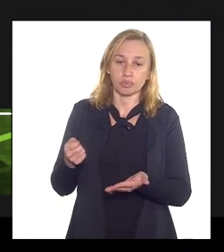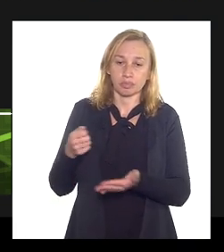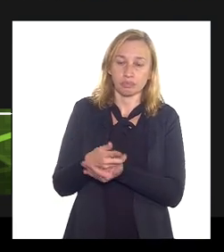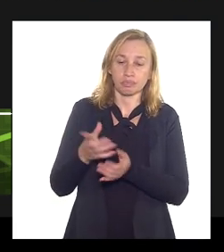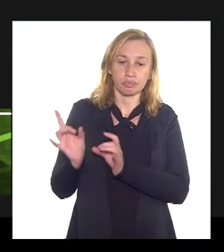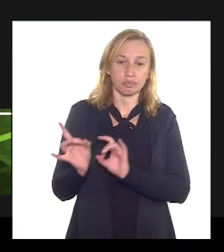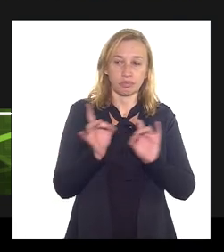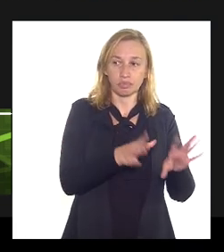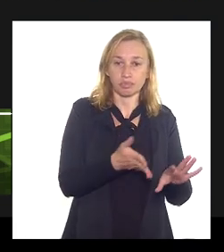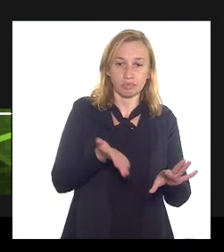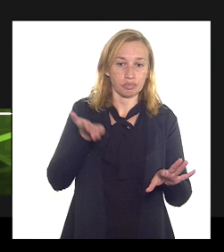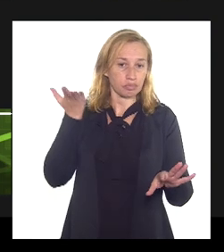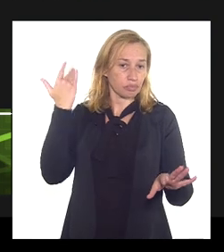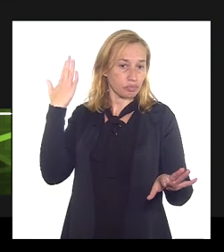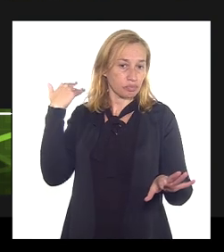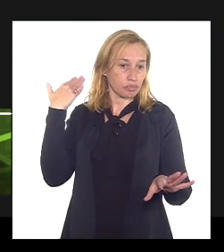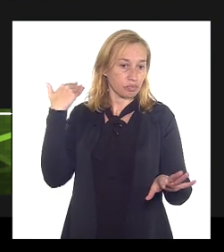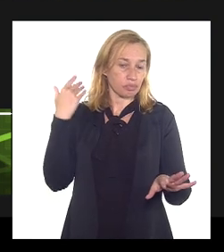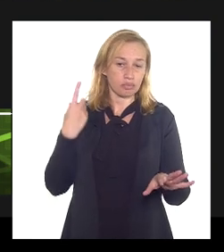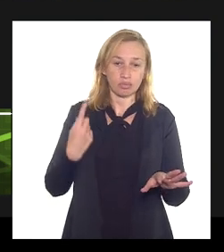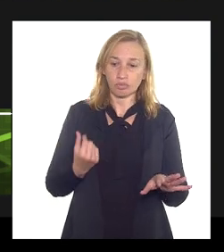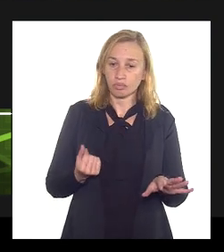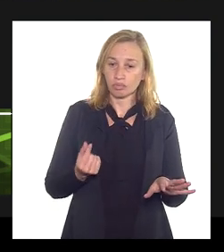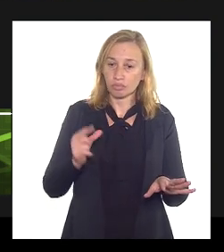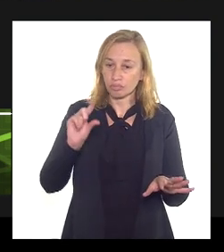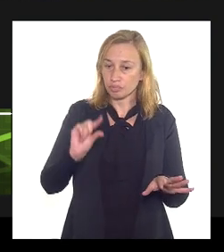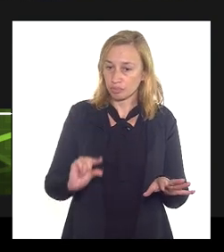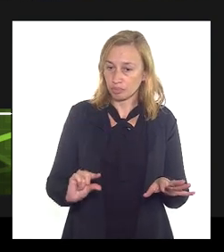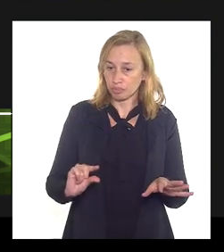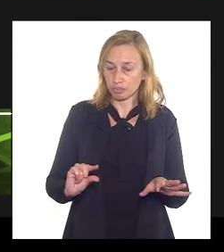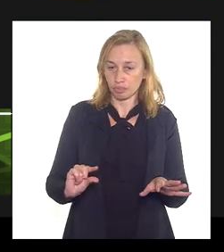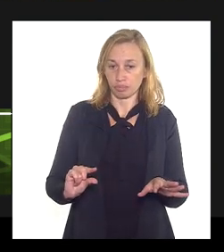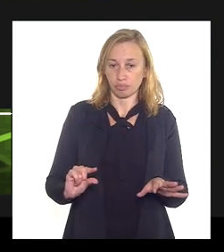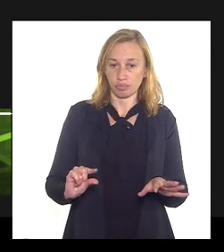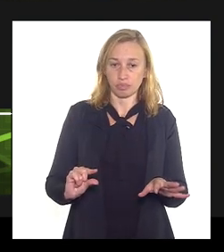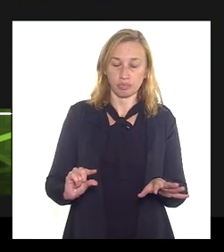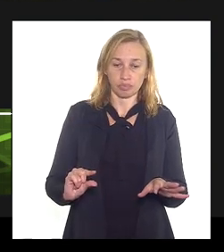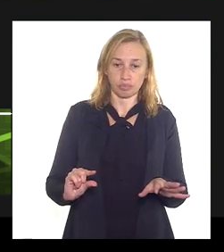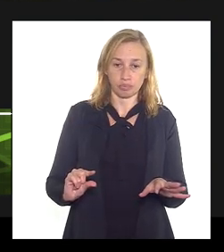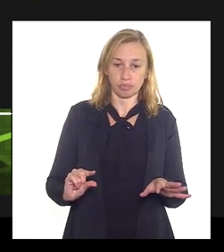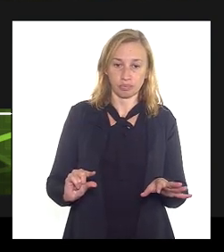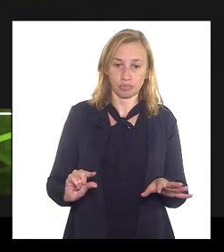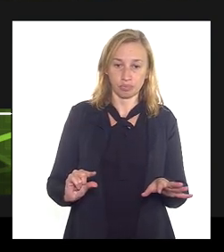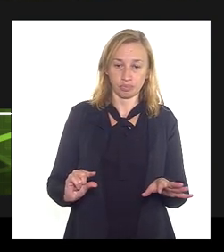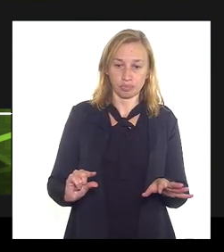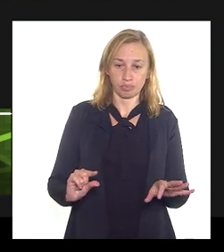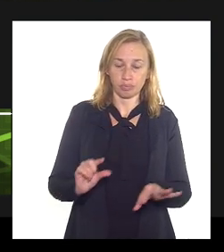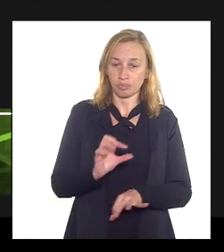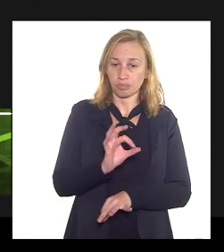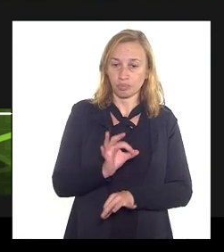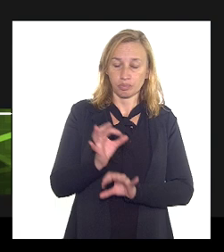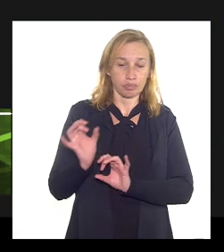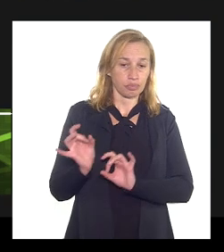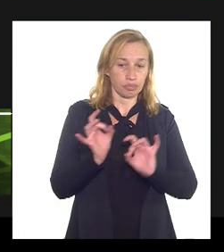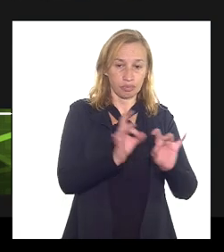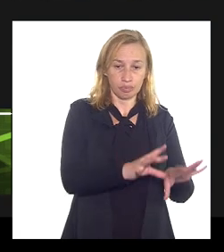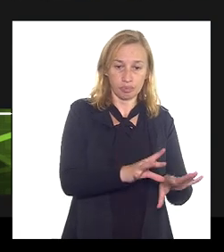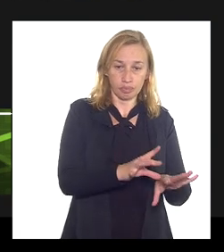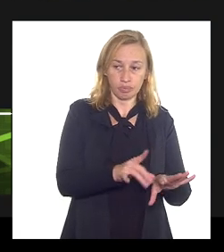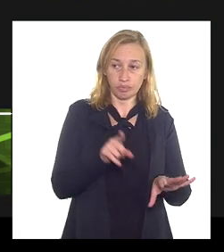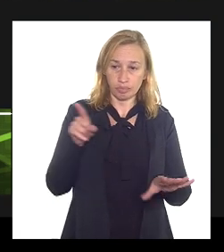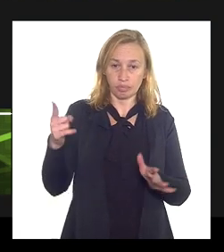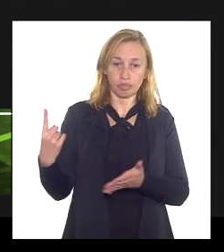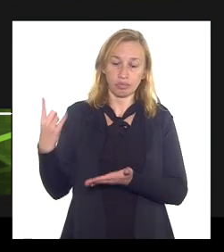quando na verdade os custos deles são inferiores e a garantia de abandono que ele se